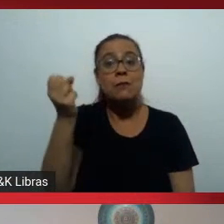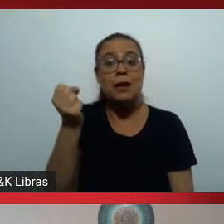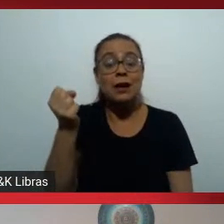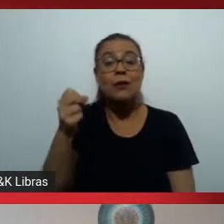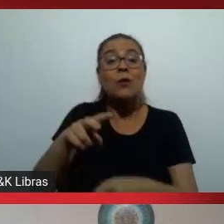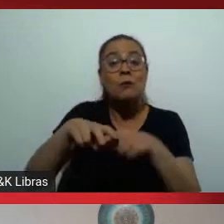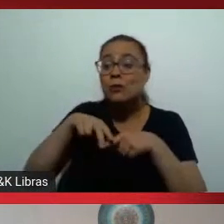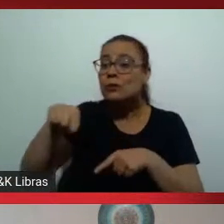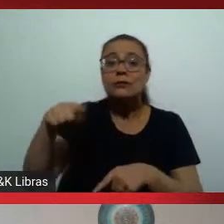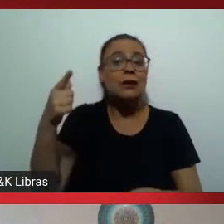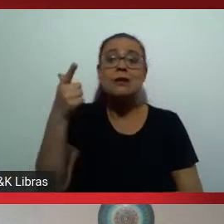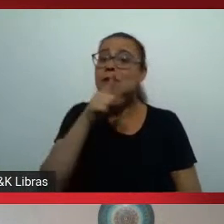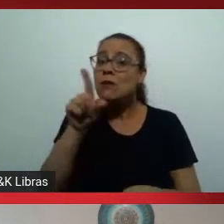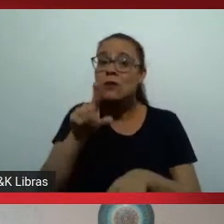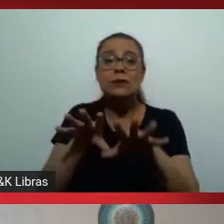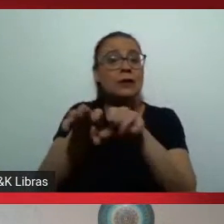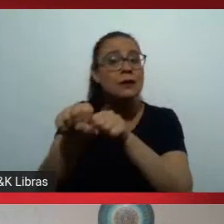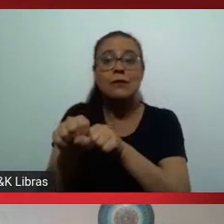do que a comunidade branca.